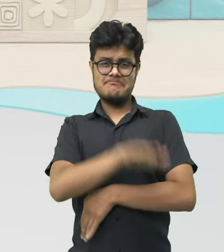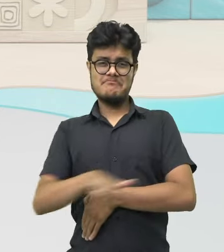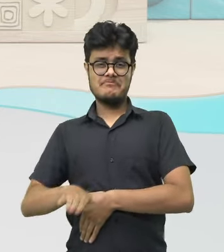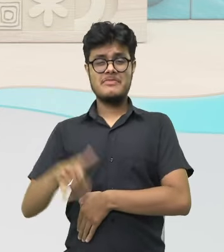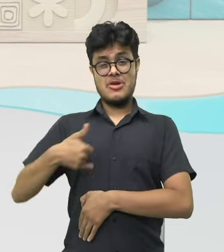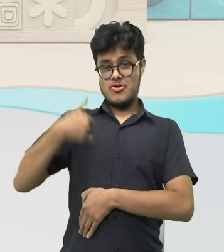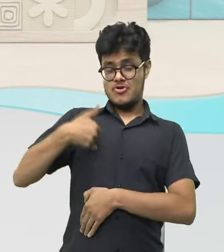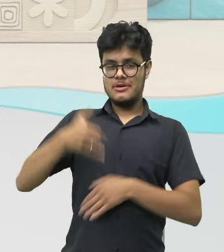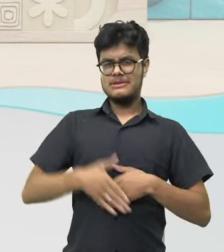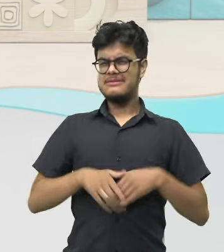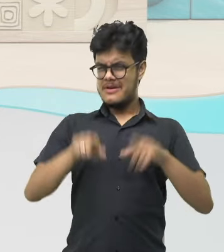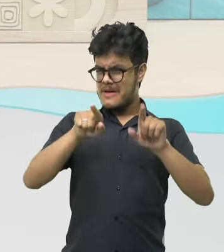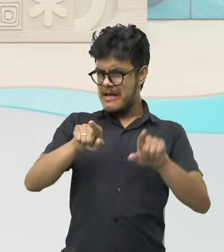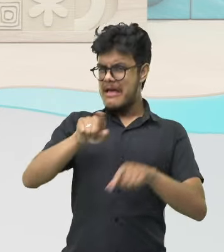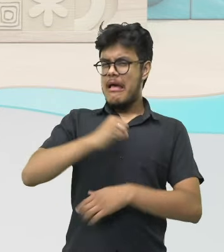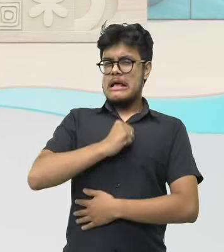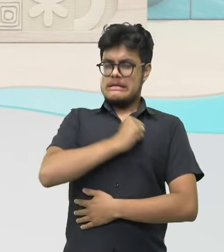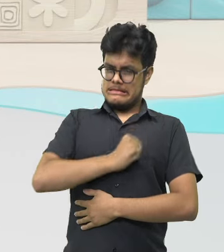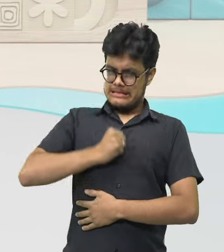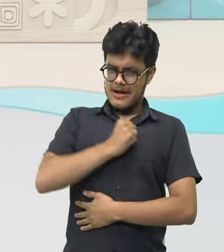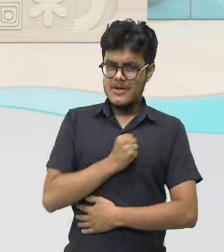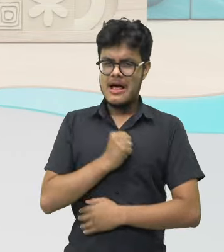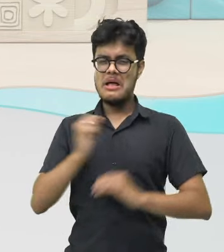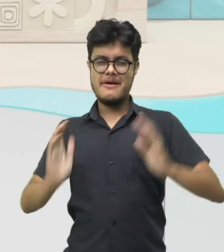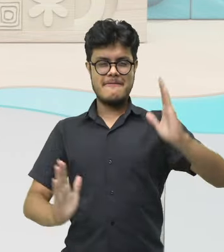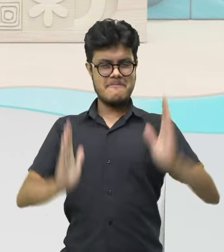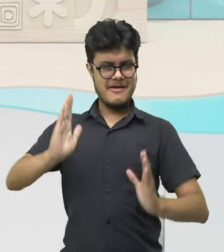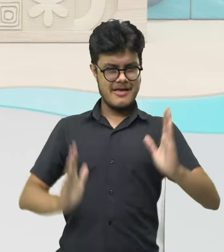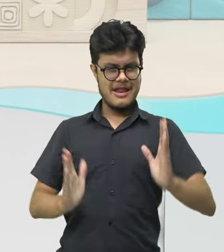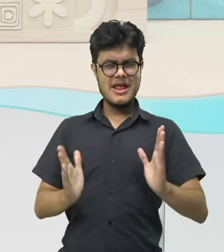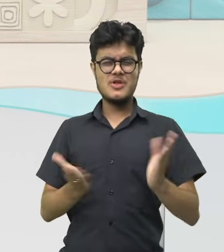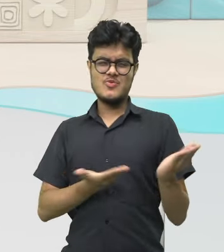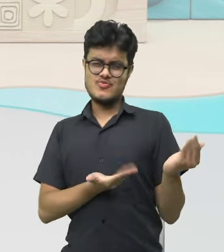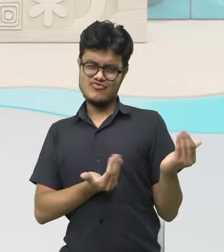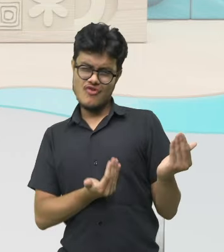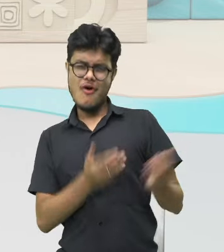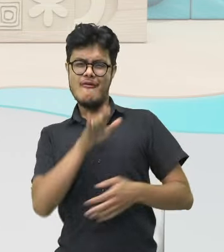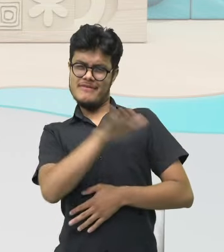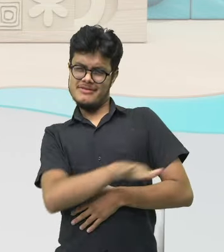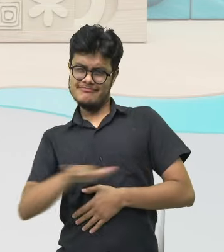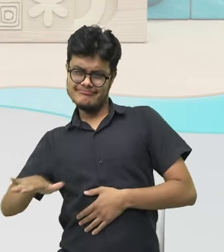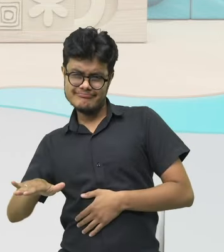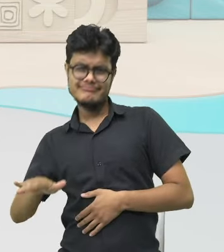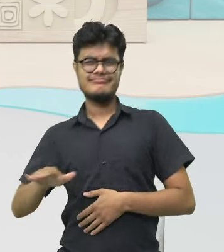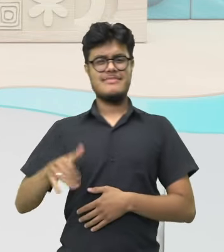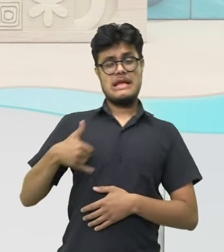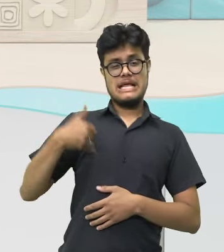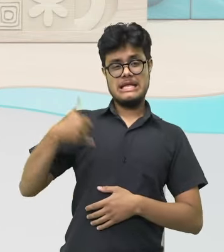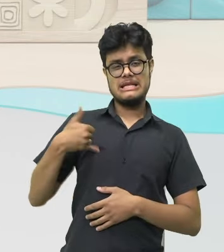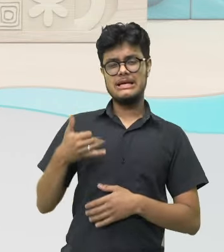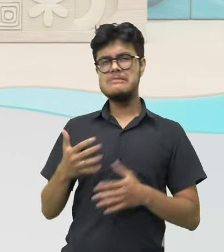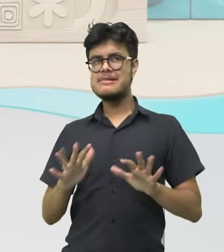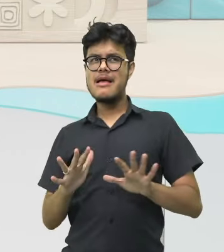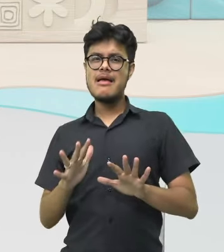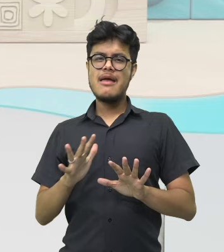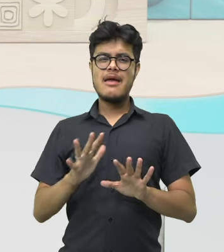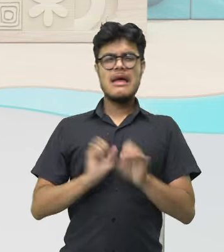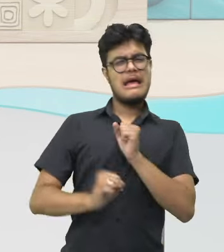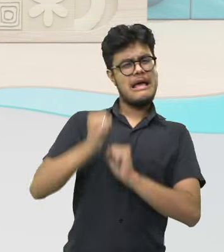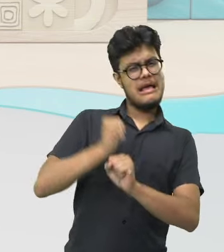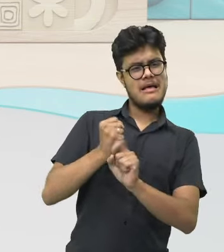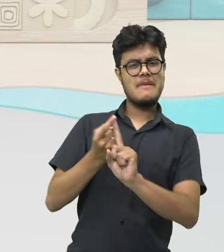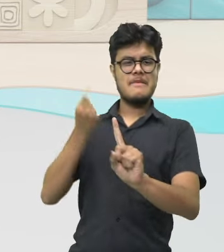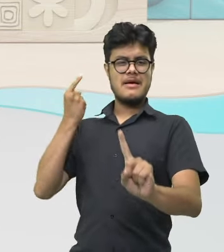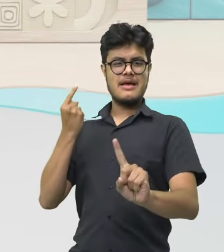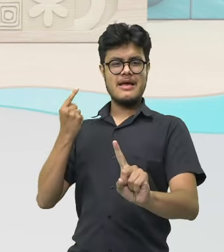Vocês têm saudade de algum momento da infância de vocês? Já que vocês ainda estão meio faz assim, né? Acho que ano passado